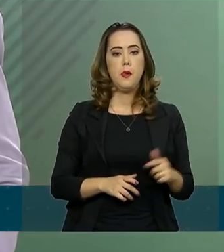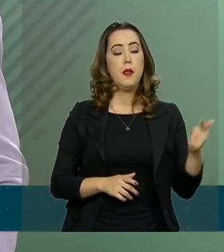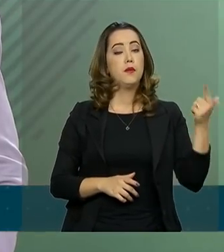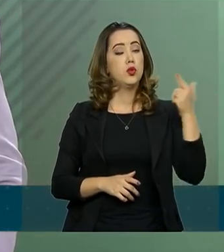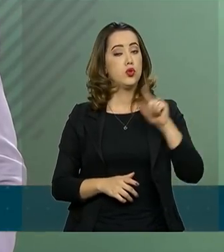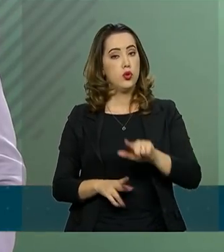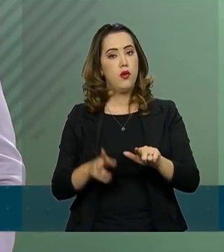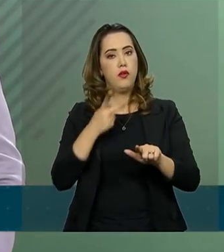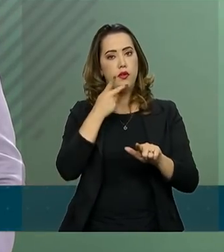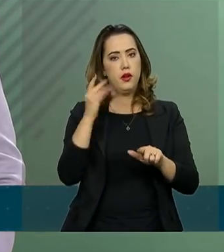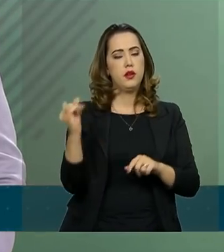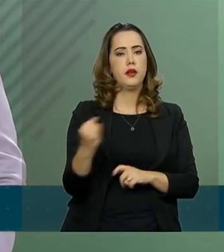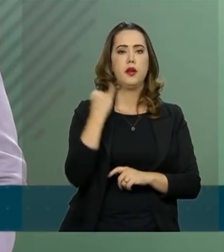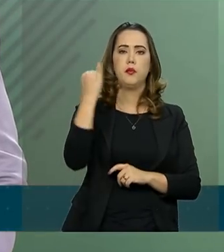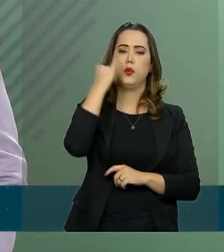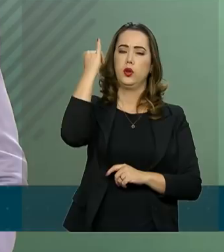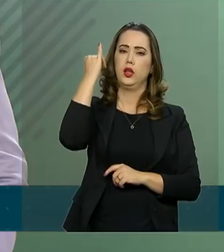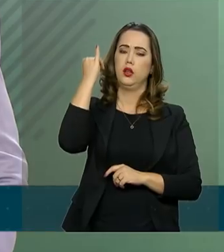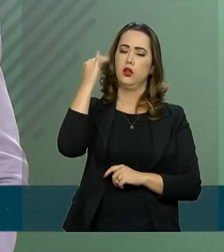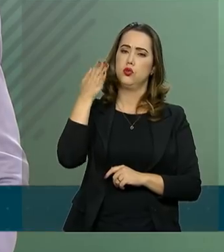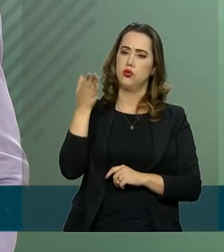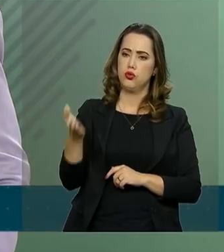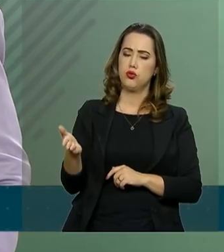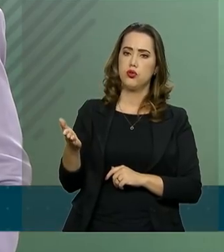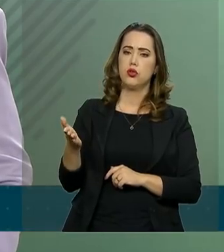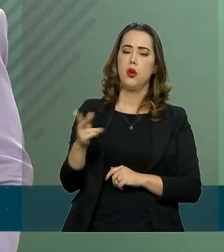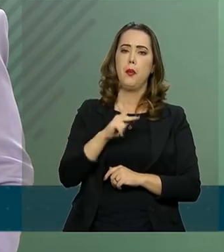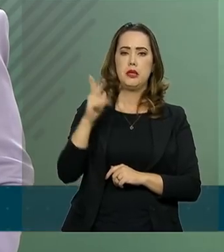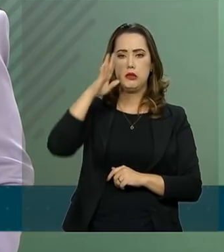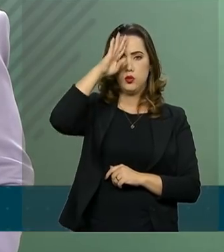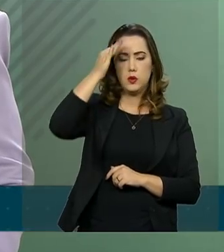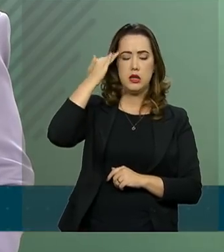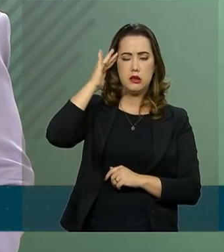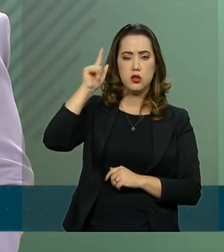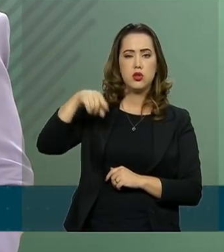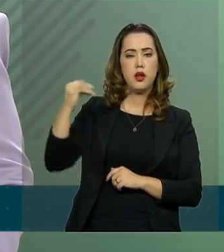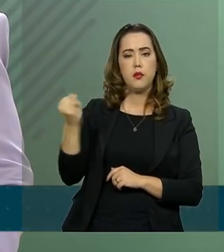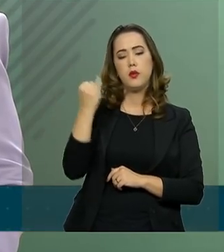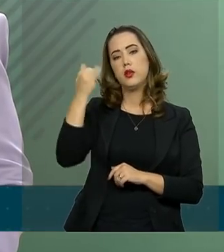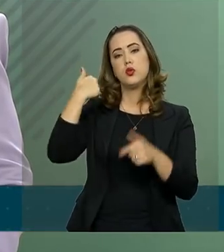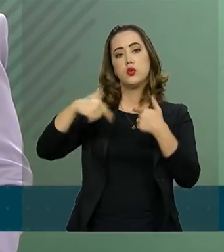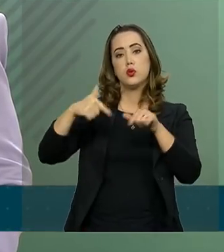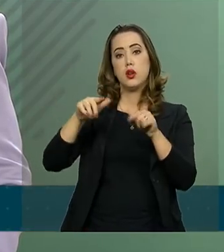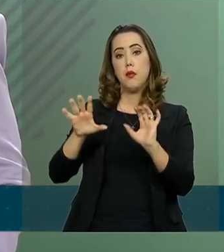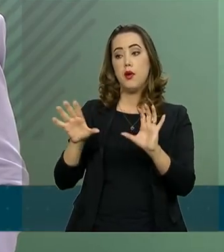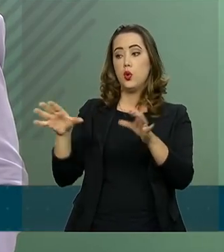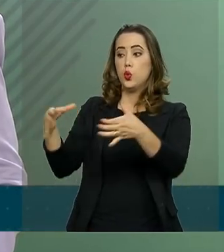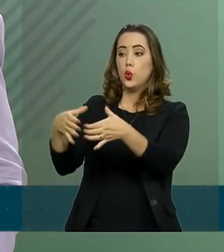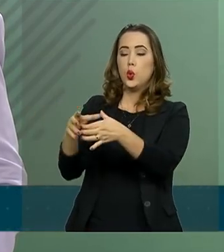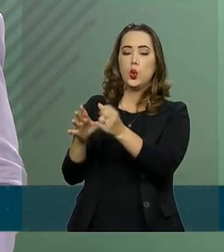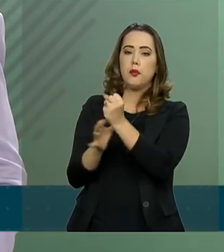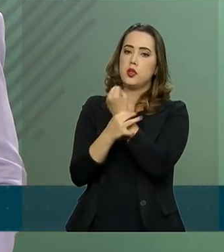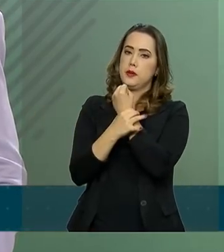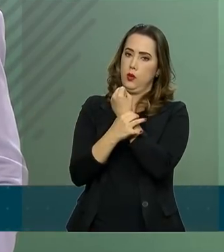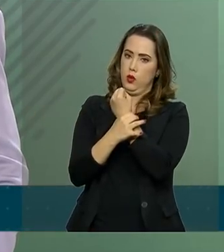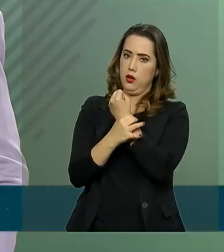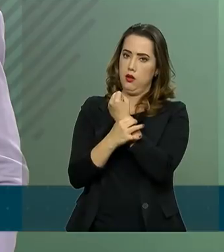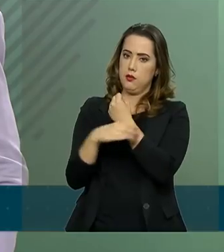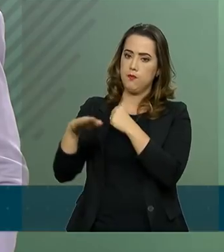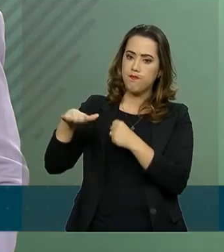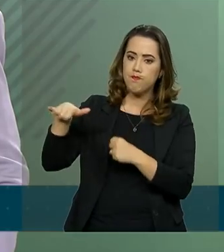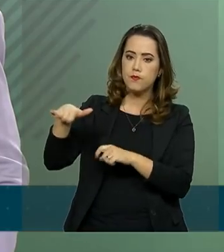importante o presidente entende as ações dos órgãos de segurança pública e dos seus recursos humanos.